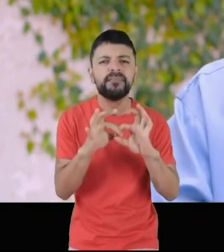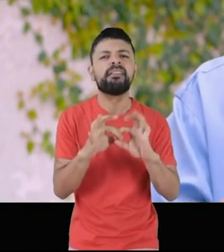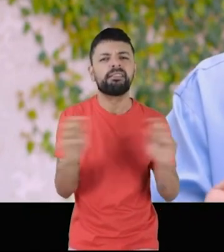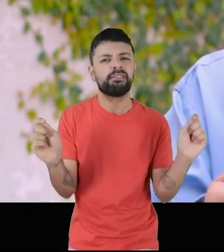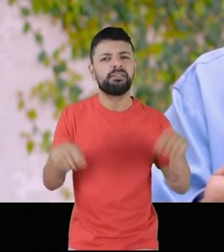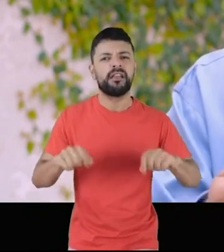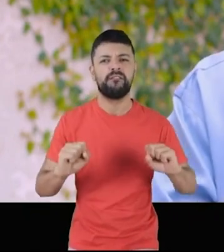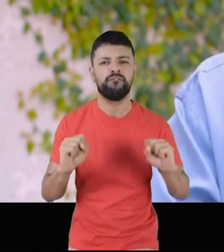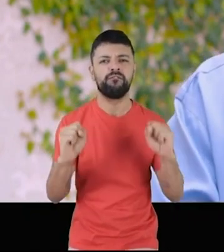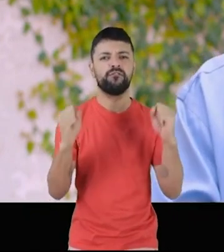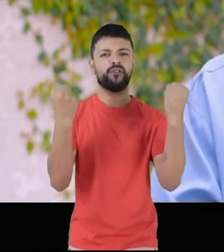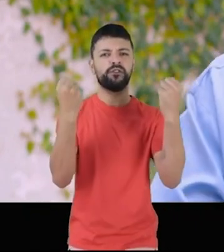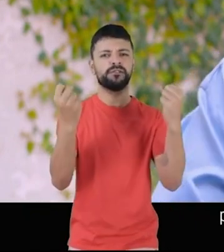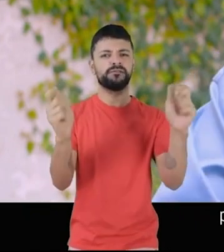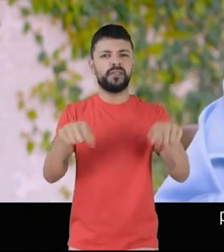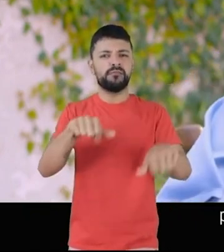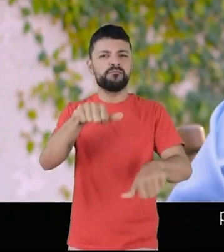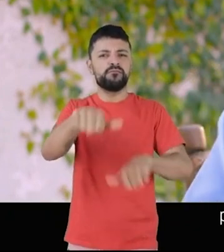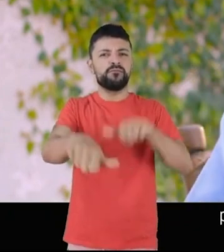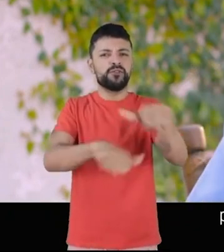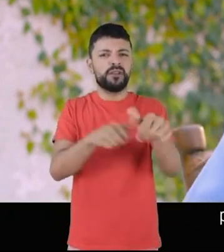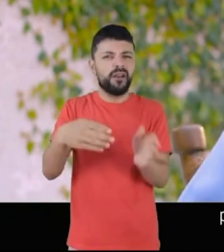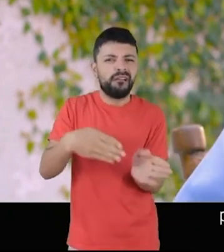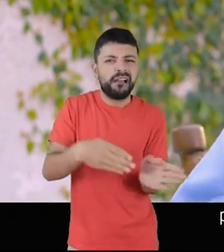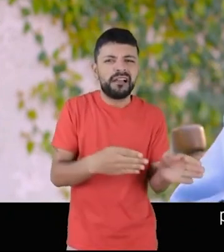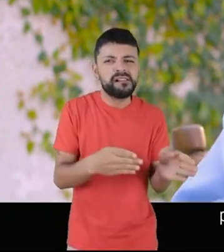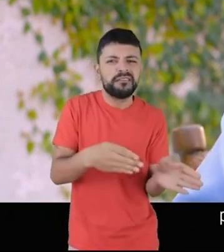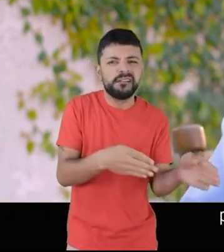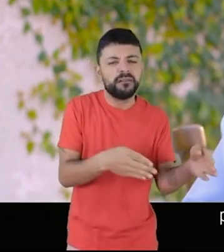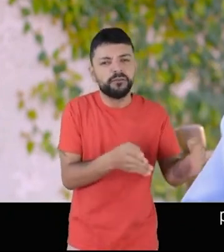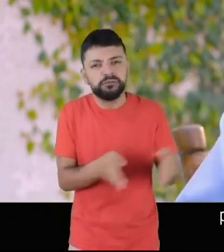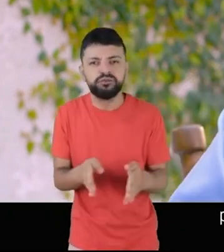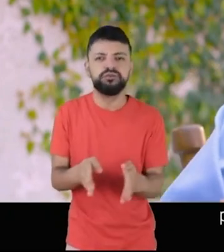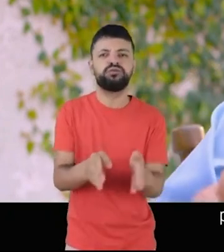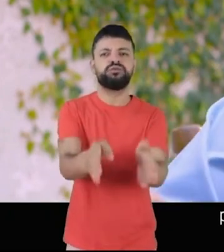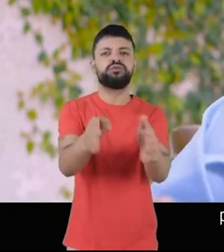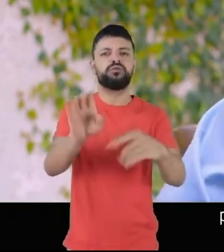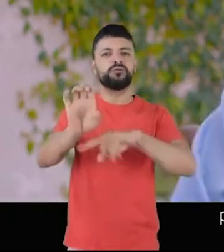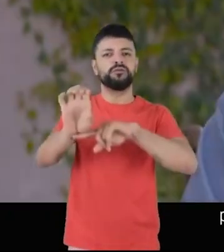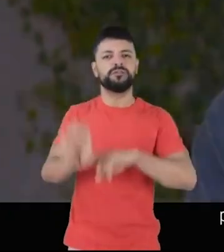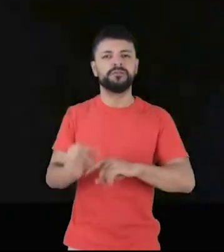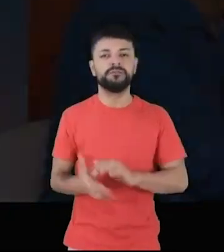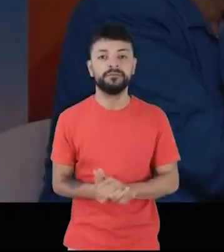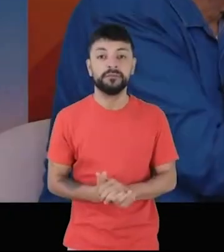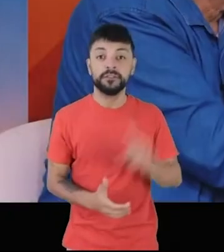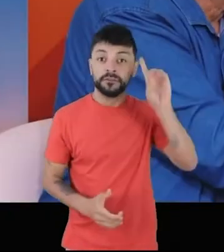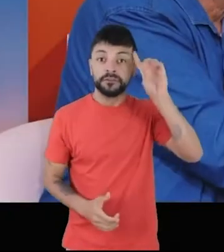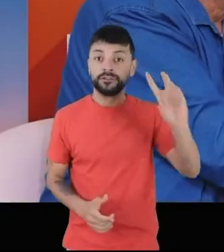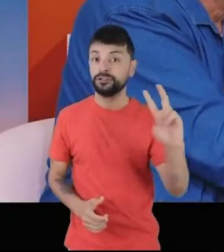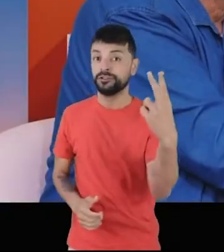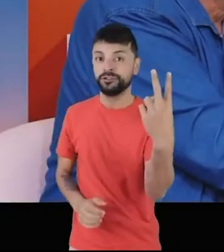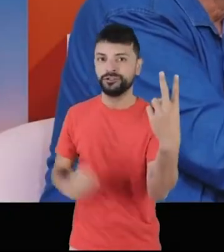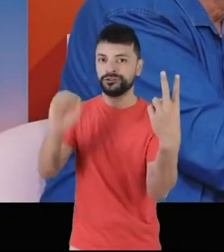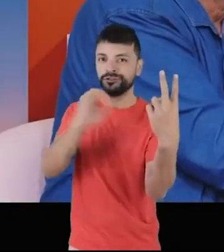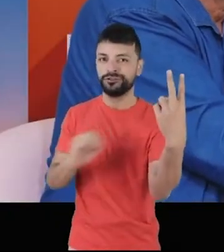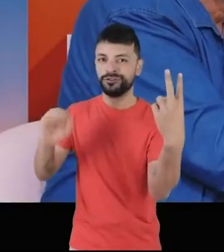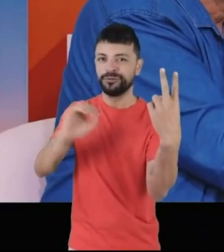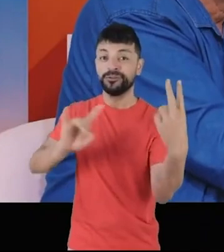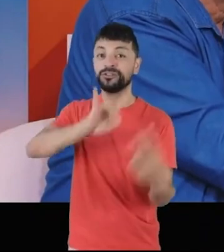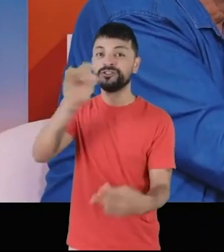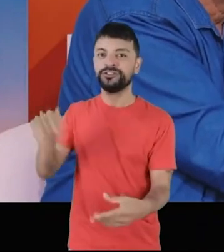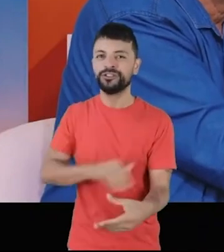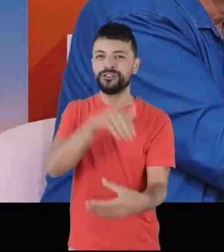teremos a força necessária para mudar os caminhos ruins do nosso Estado. Dia 2 de outubro